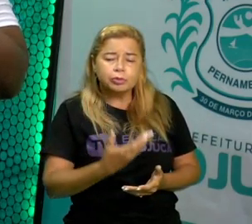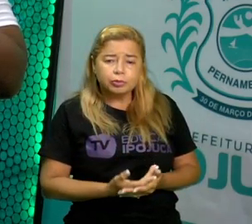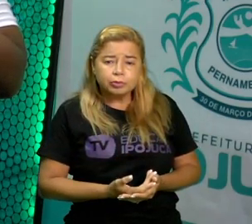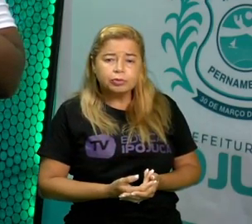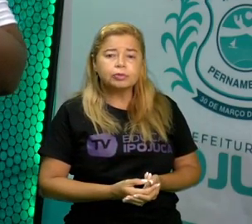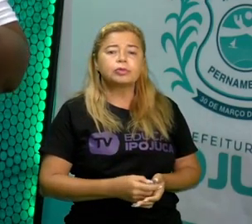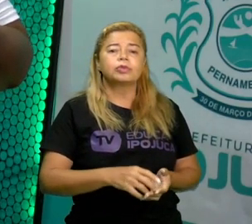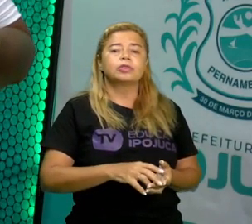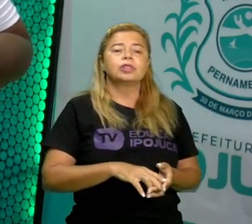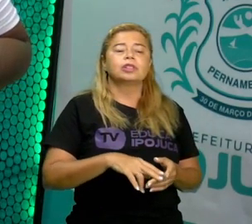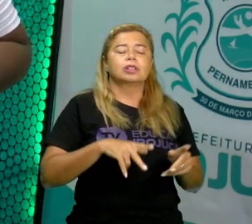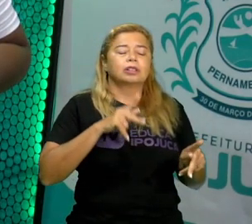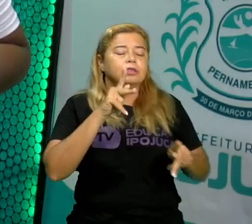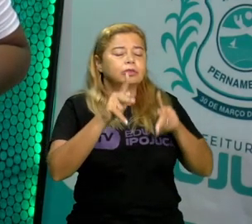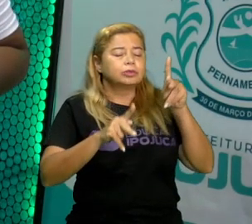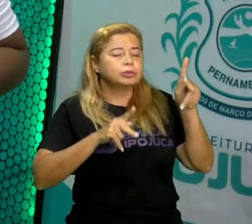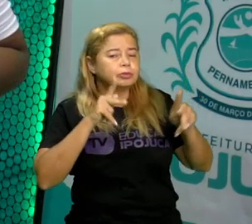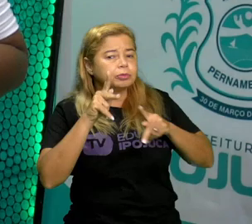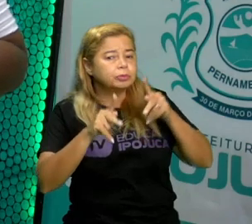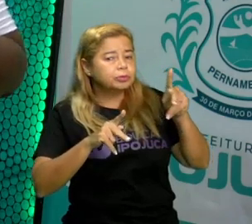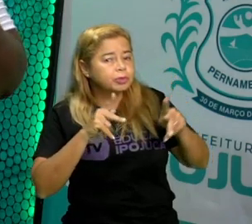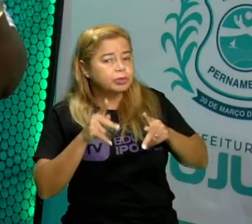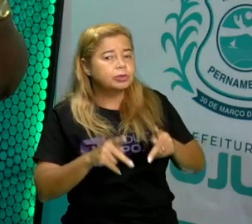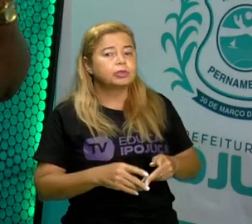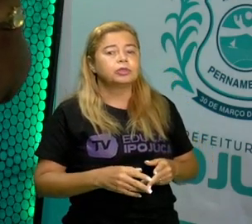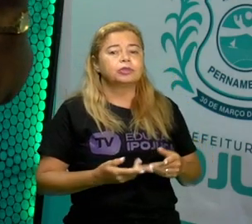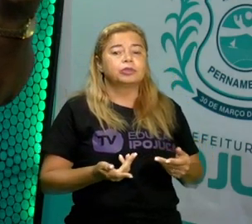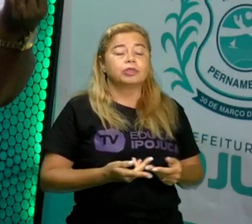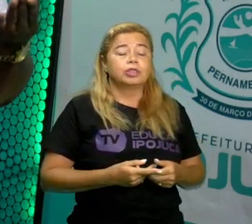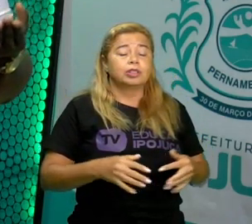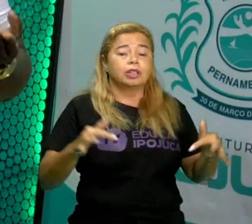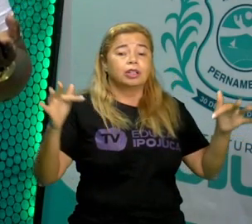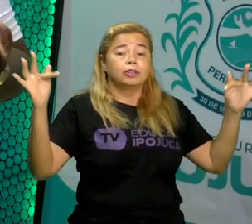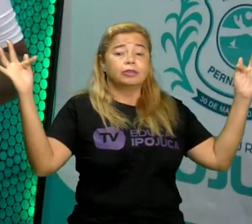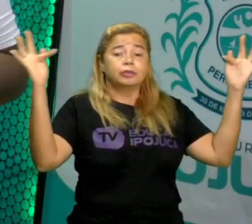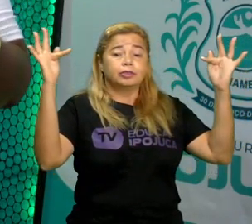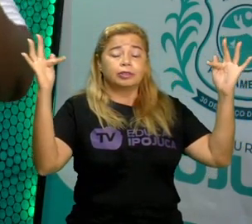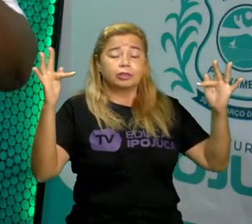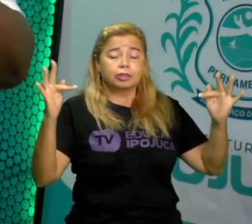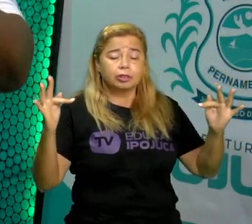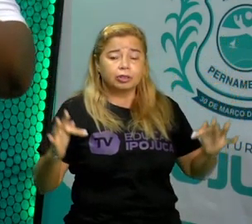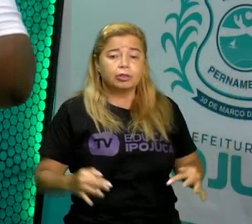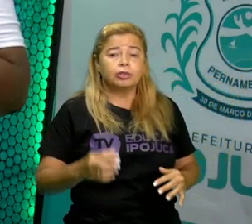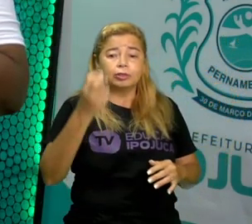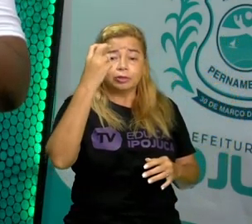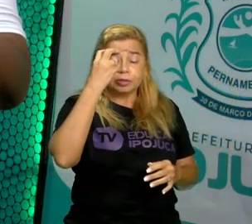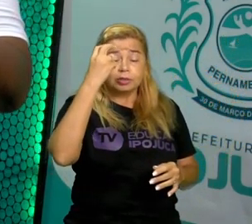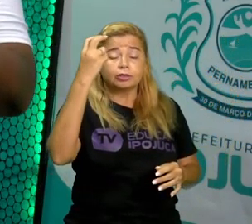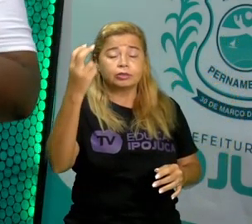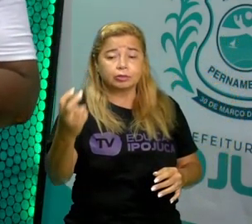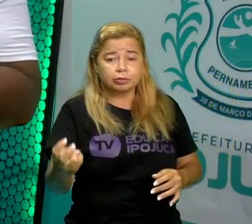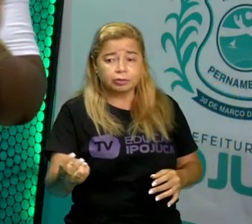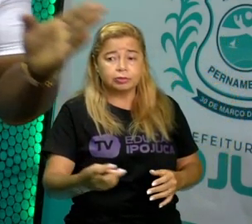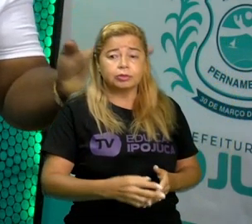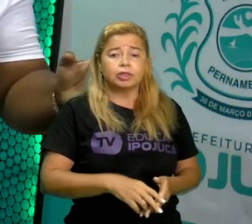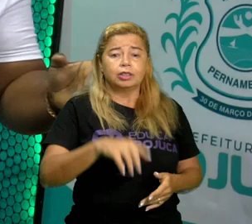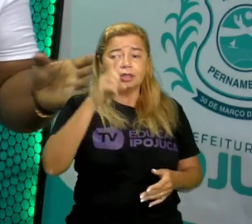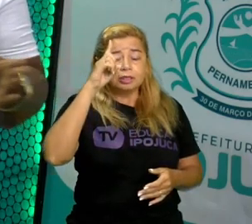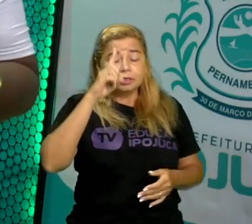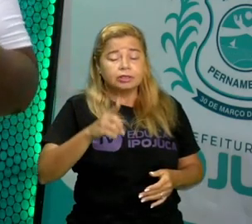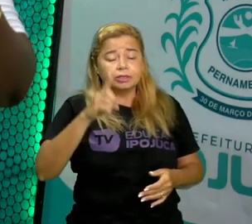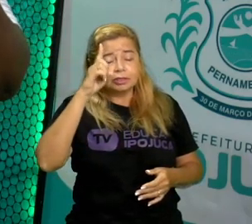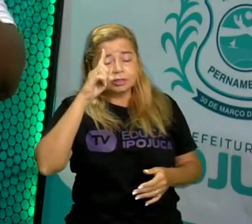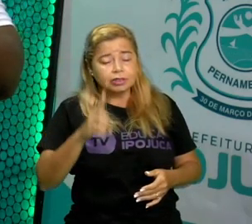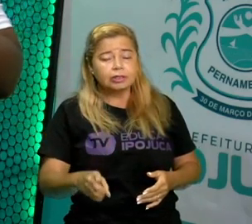parte do nosso folclore, da nossa cultura e sempre estão presentes na vida da